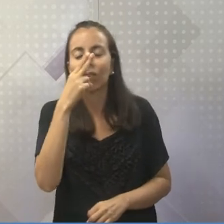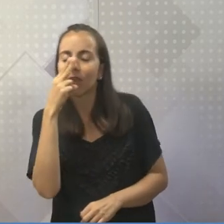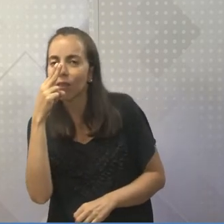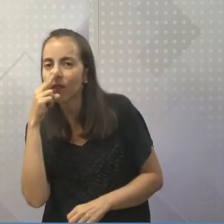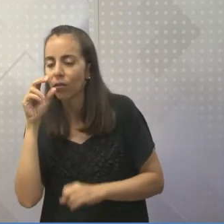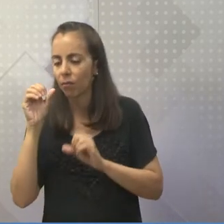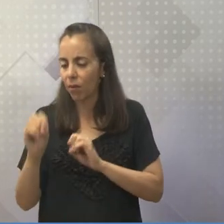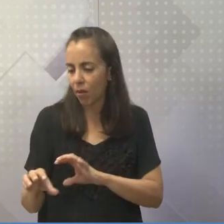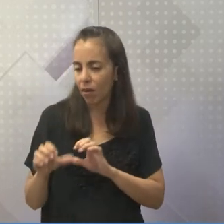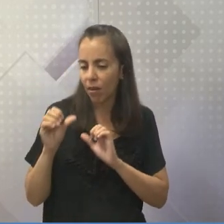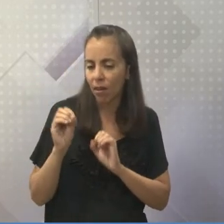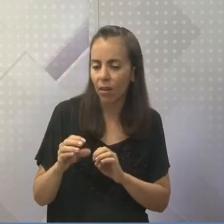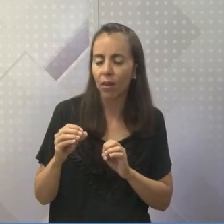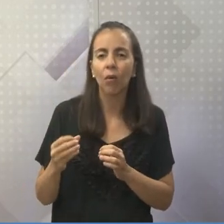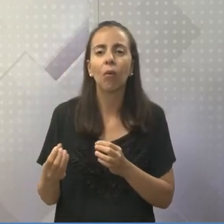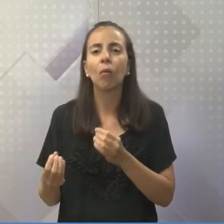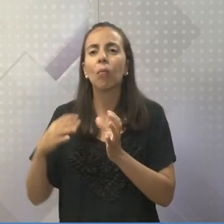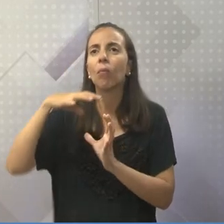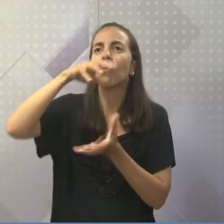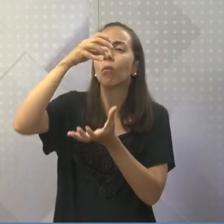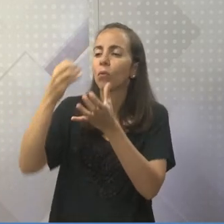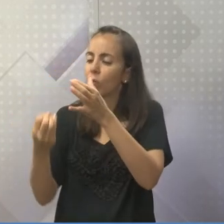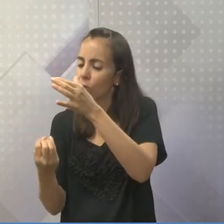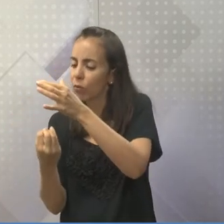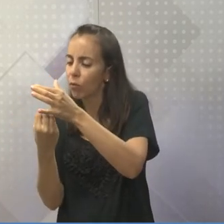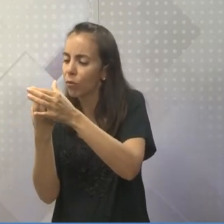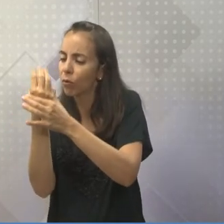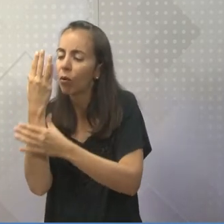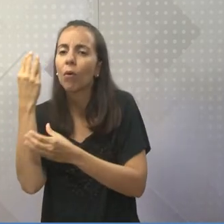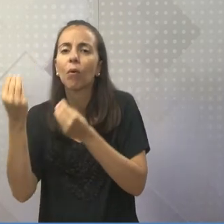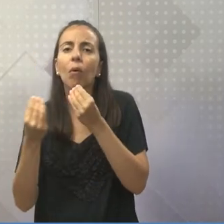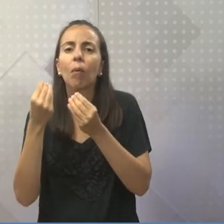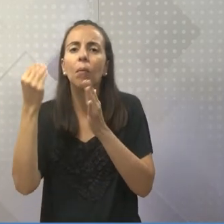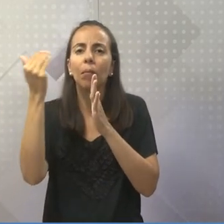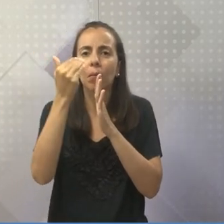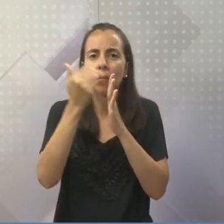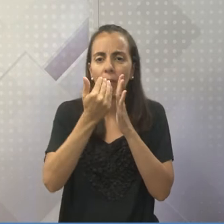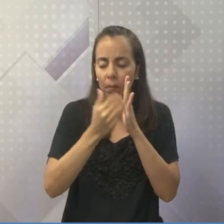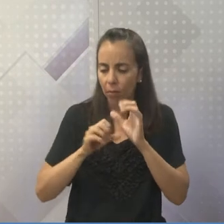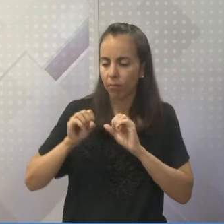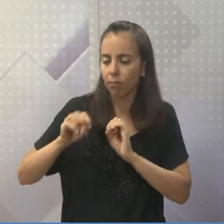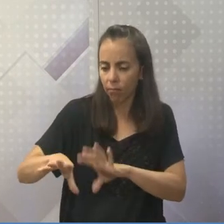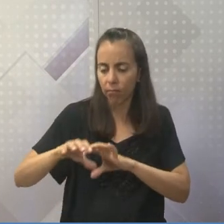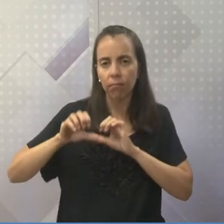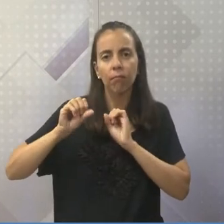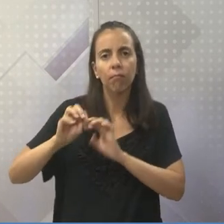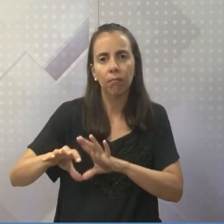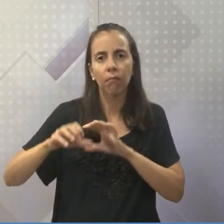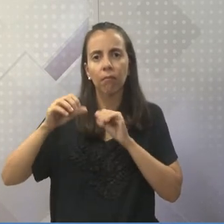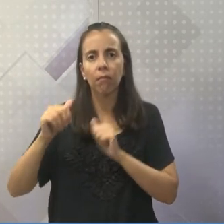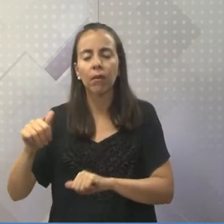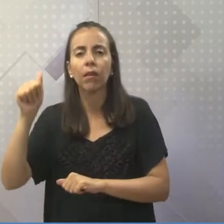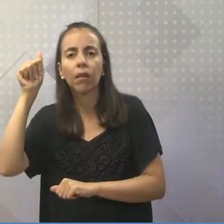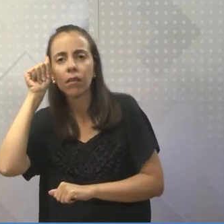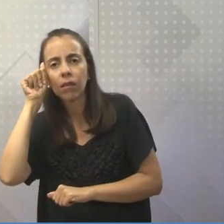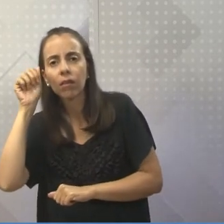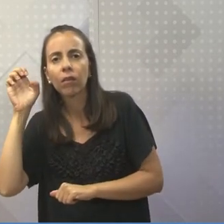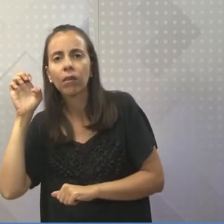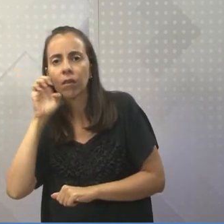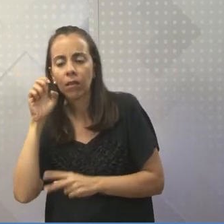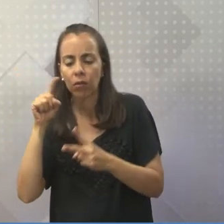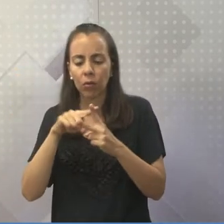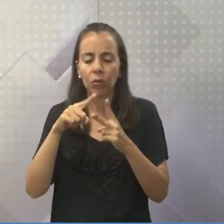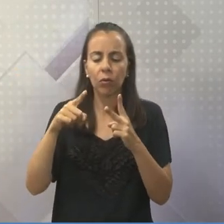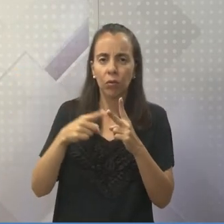falar do início do mundo, como o mundo foi criado. Começou a falar sobre Adão e Eva, o